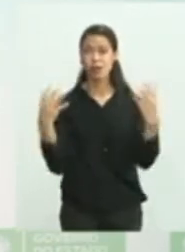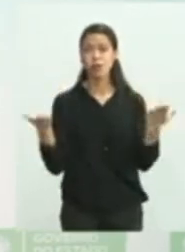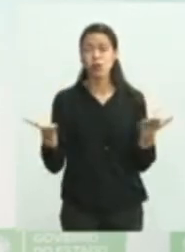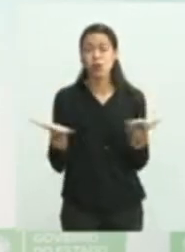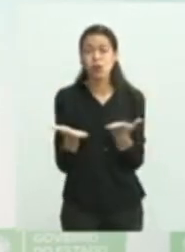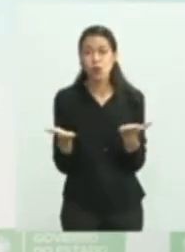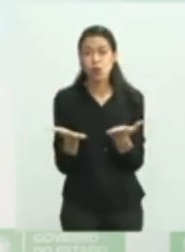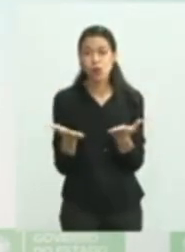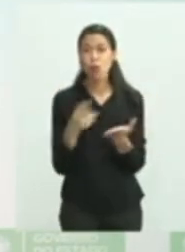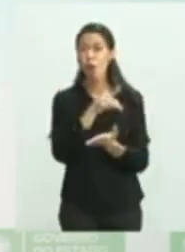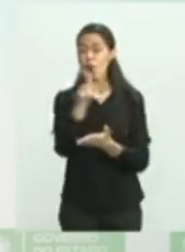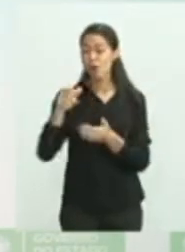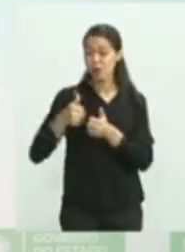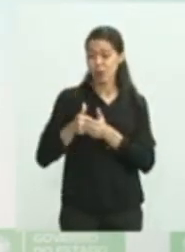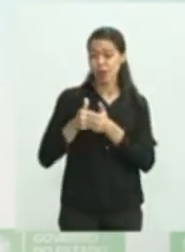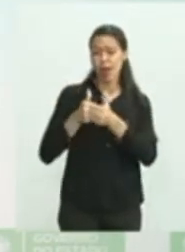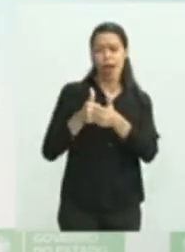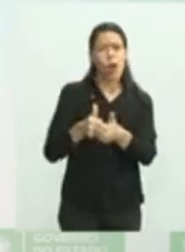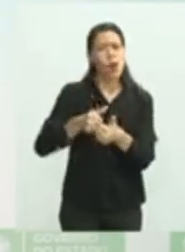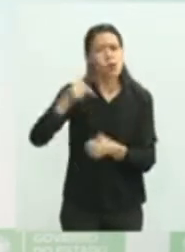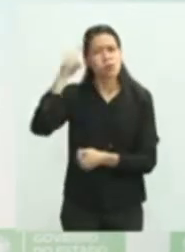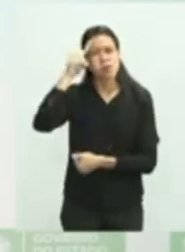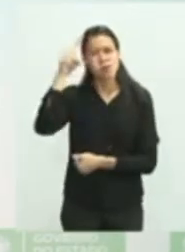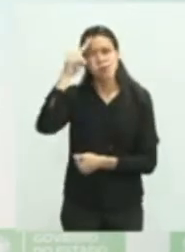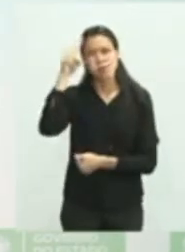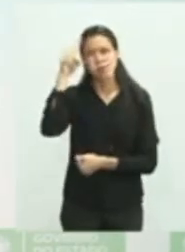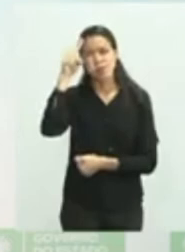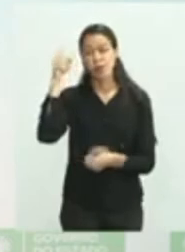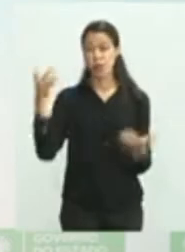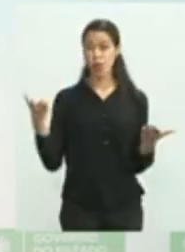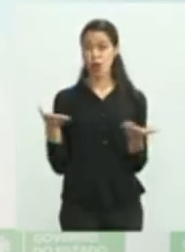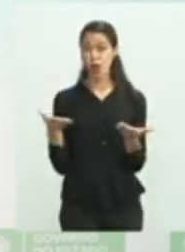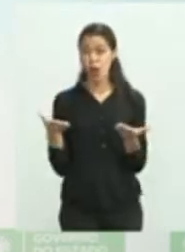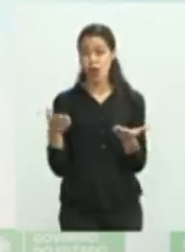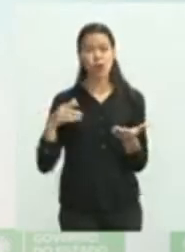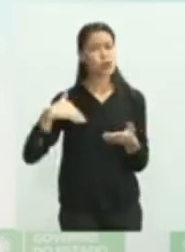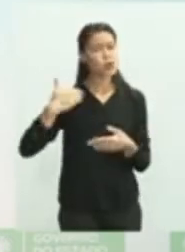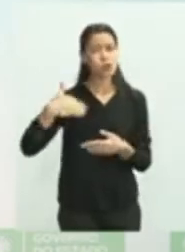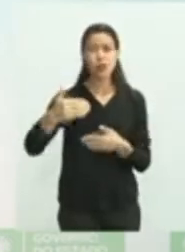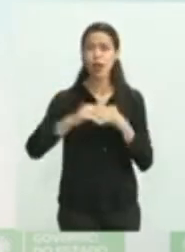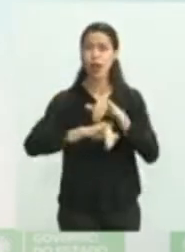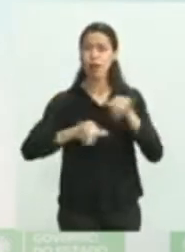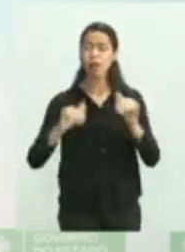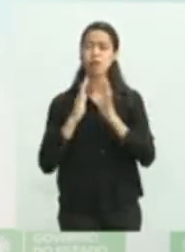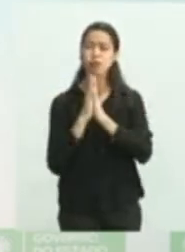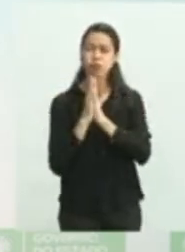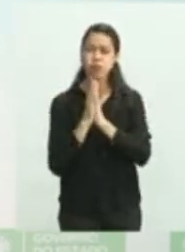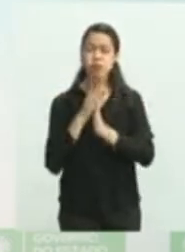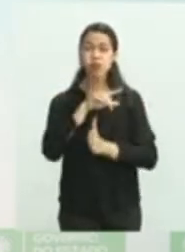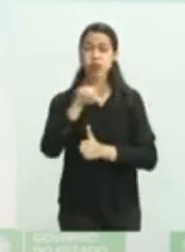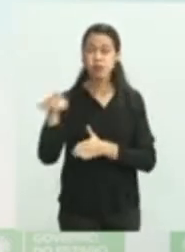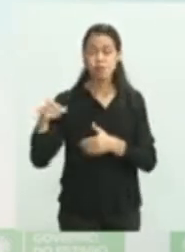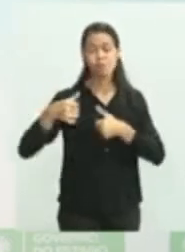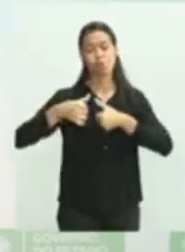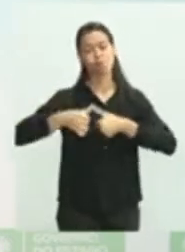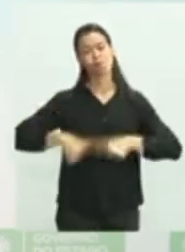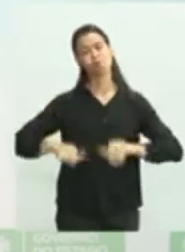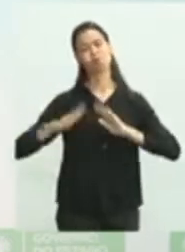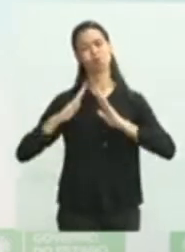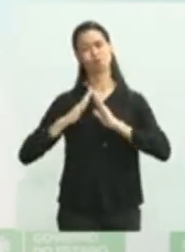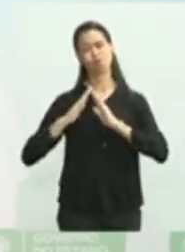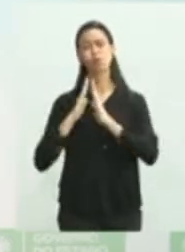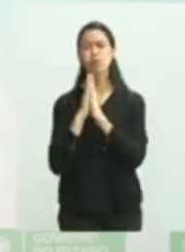que está acompanhando diariamente esse boletim, dê a sua contribuição, porque certamente